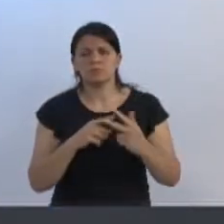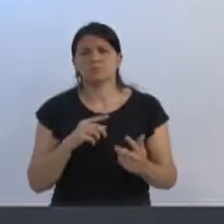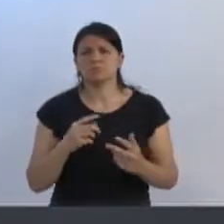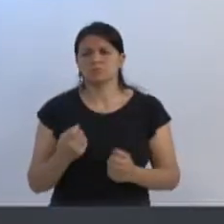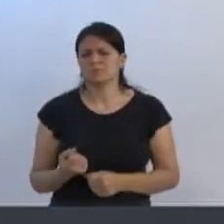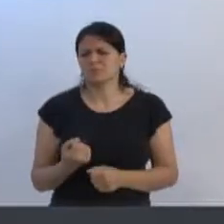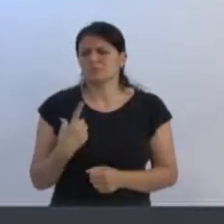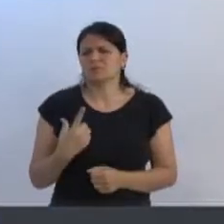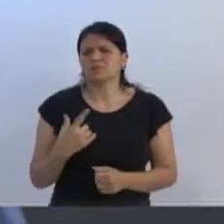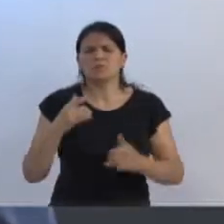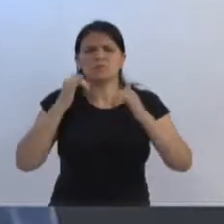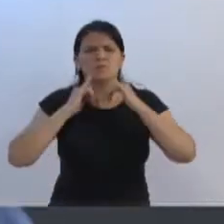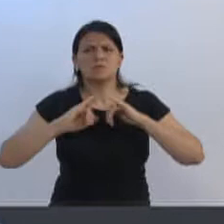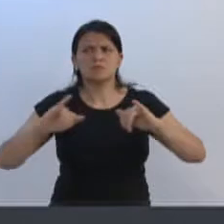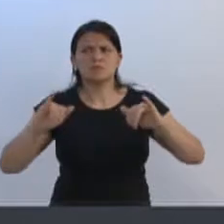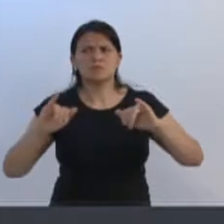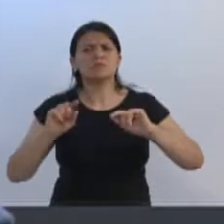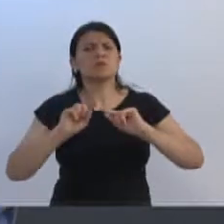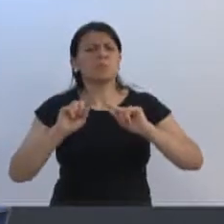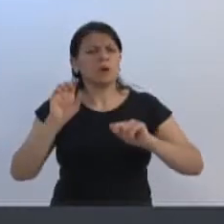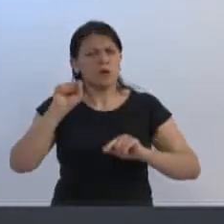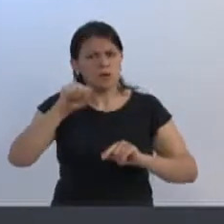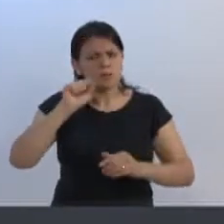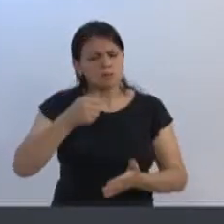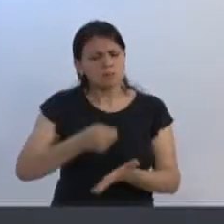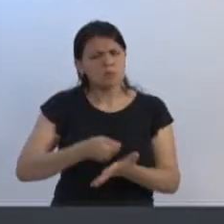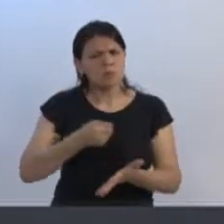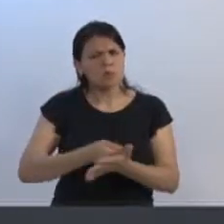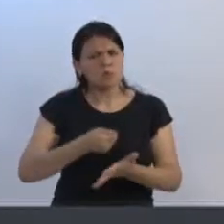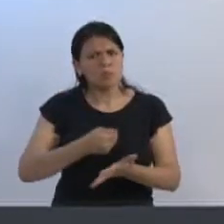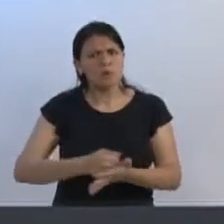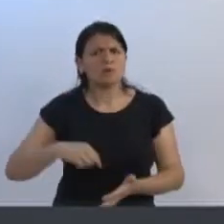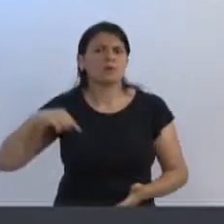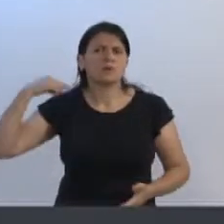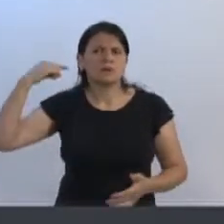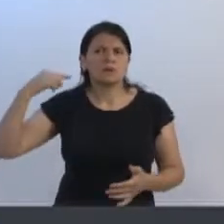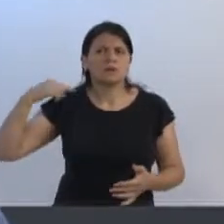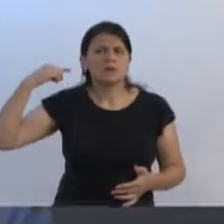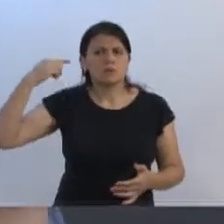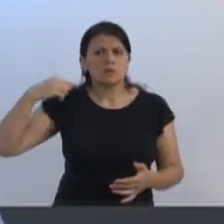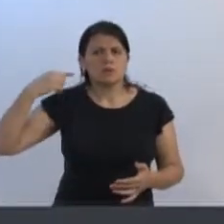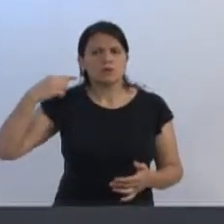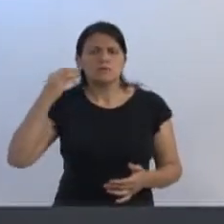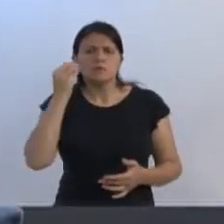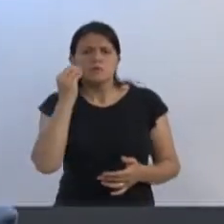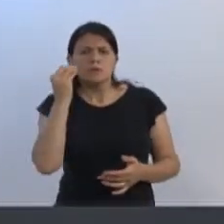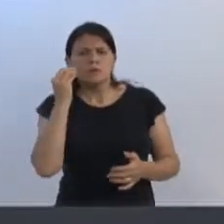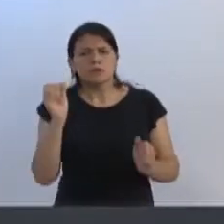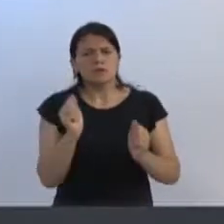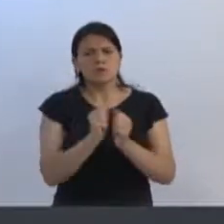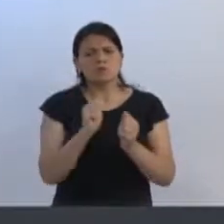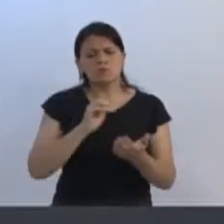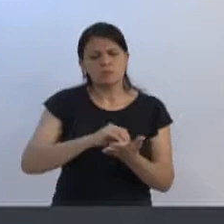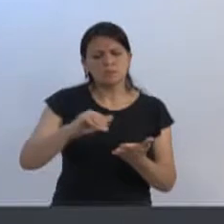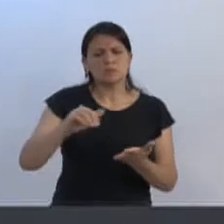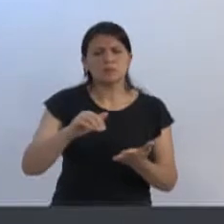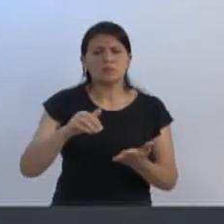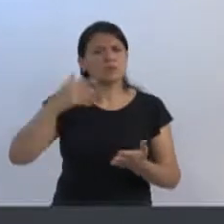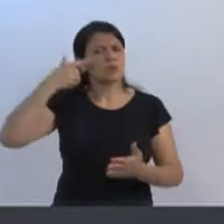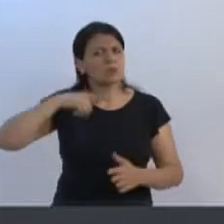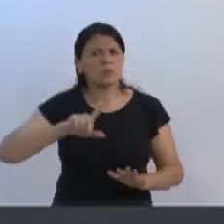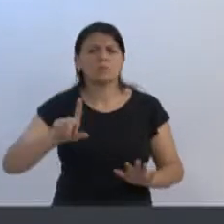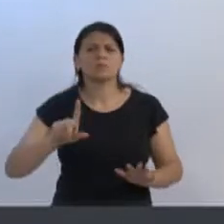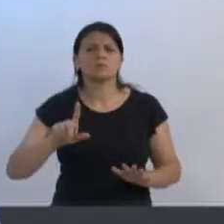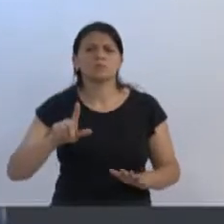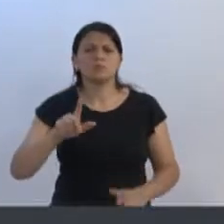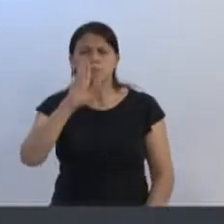você trazer essa notícia, mas vamos sim cobrar dos deputados que tentem articular junto à secretaria que resolva esse problema. Acho que